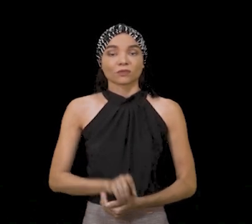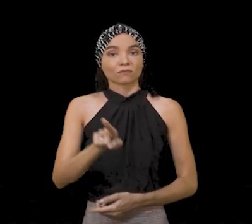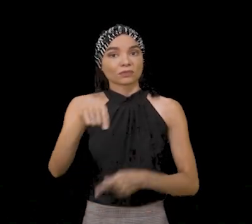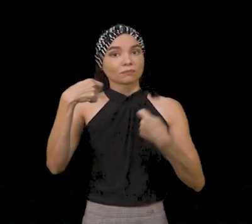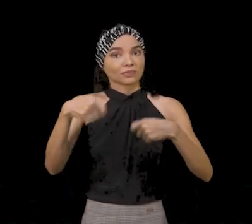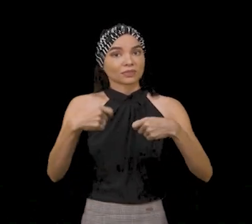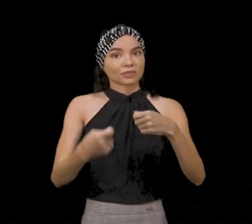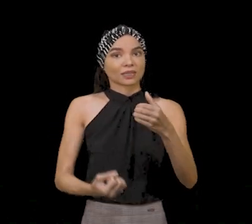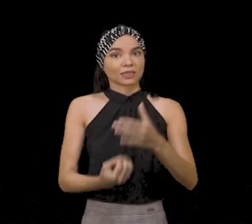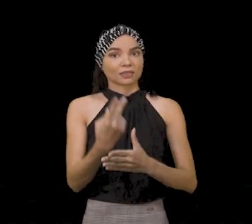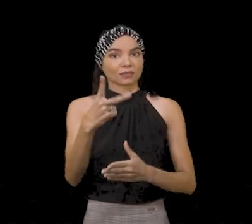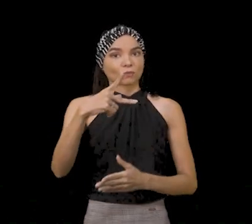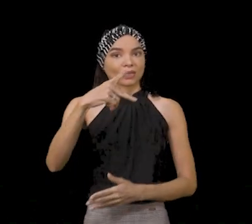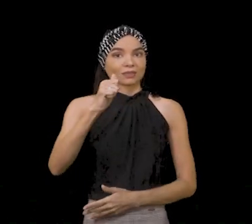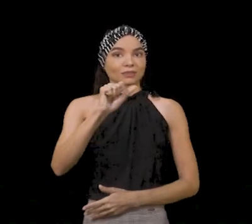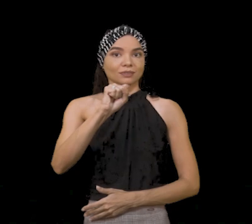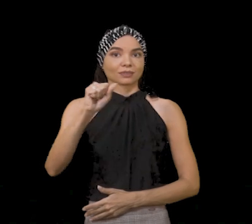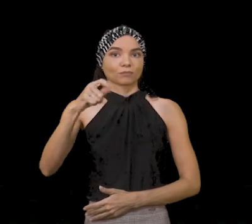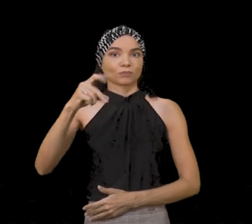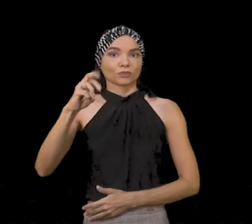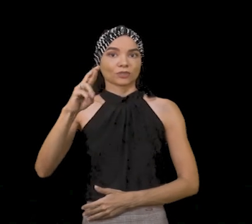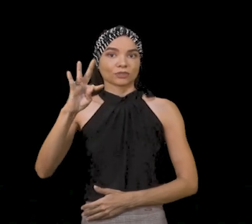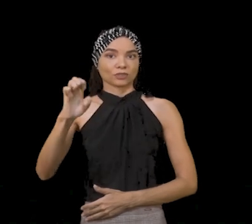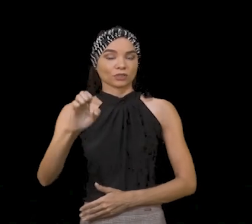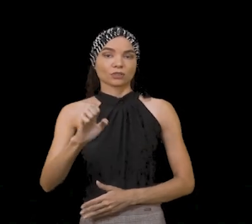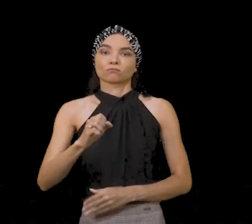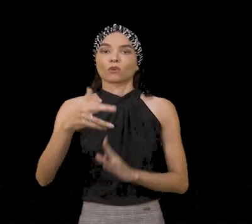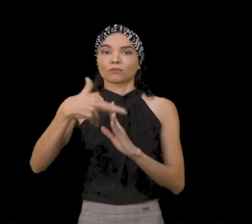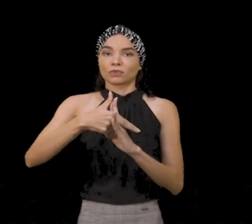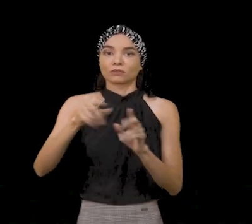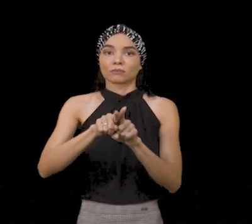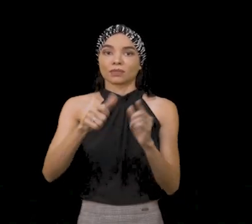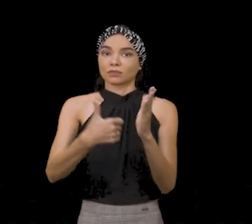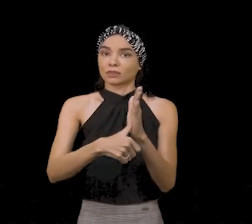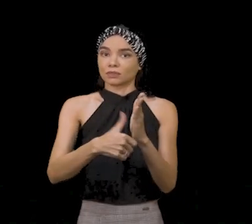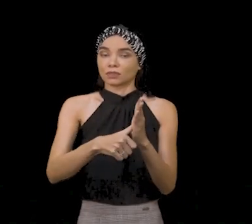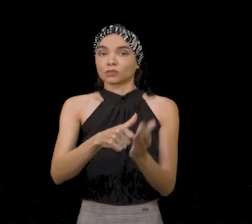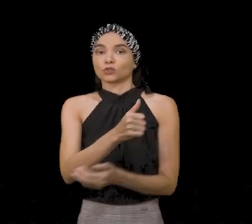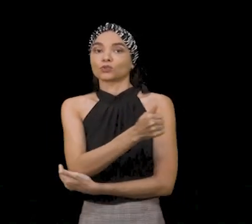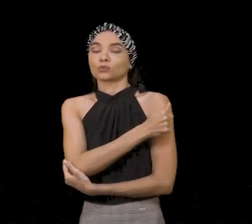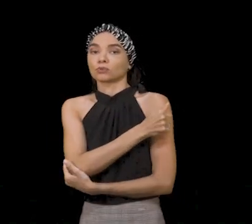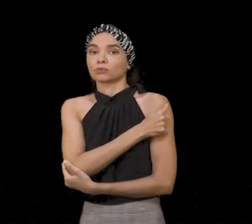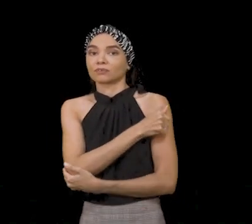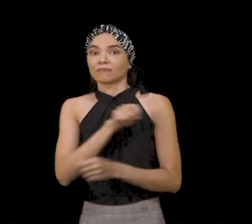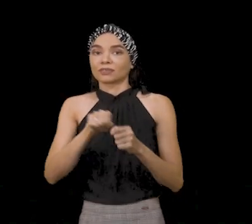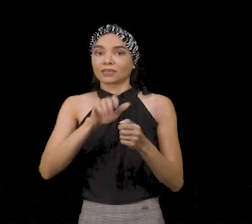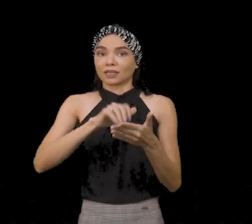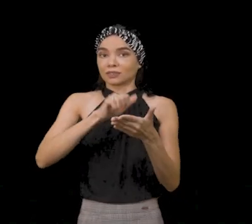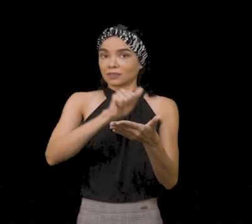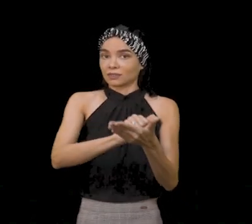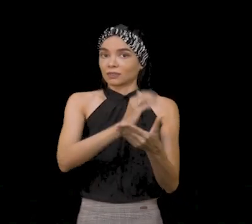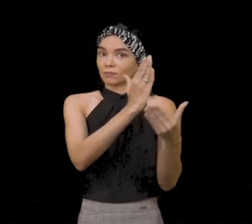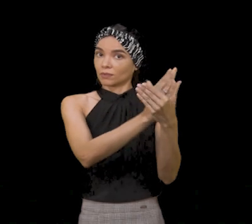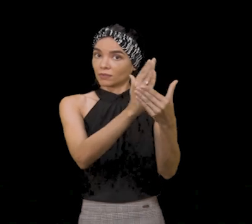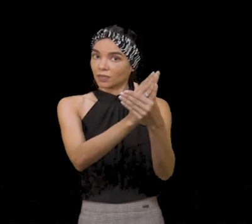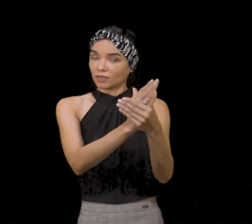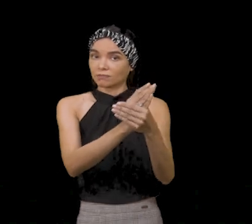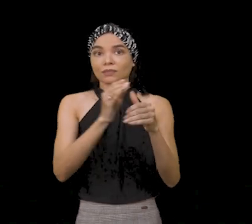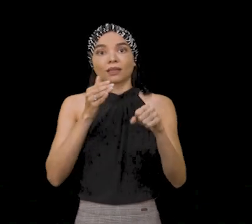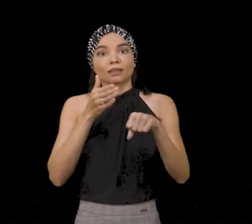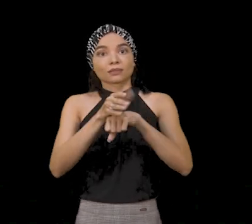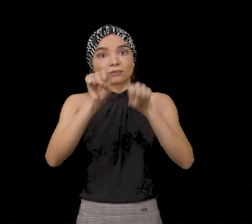Você precisa criar um passaporte UFMS, a identidade estudantil, fazer cadastro na biblioteca,